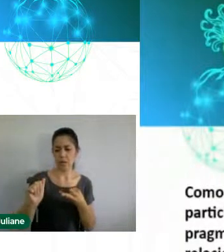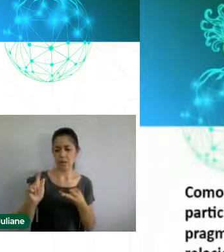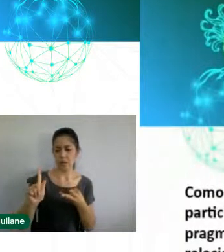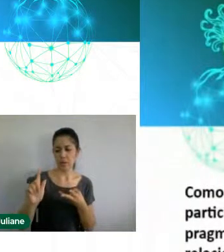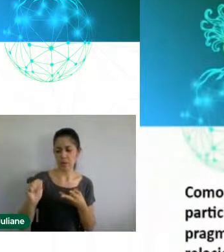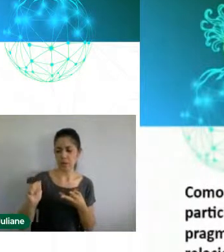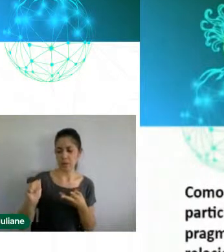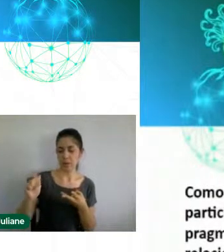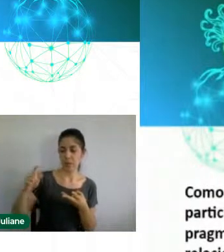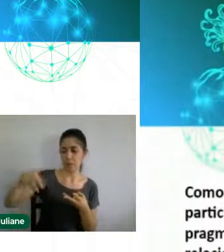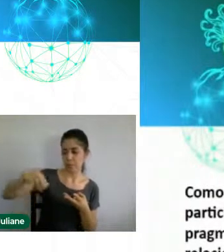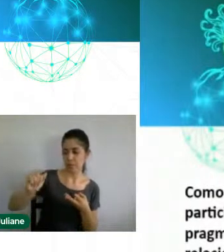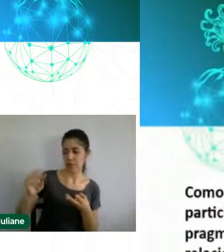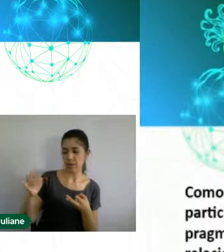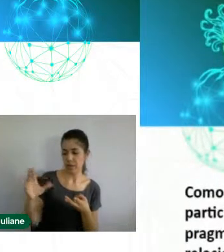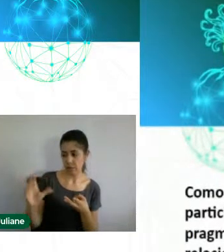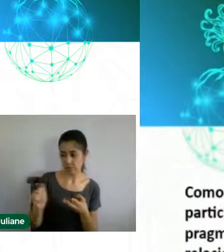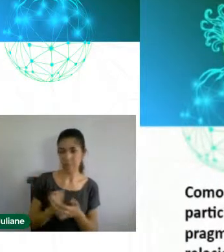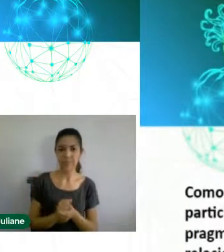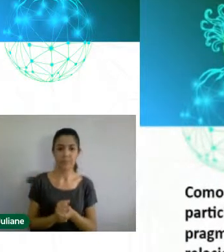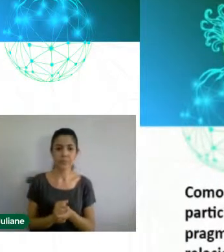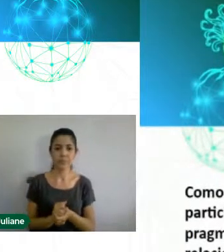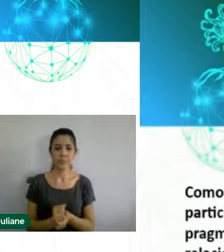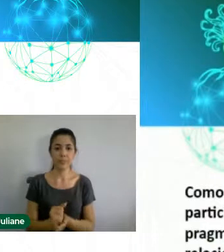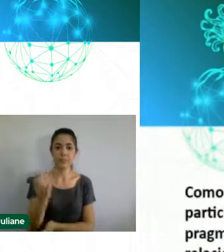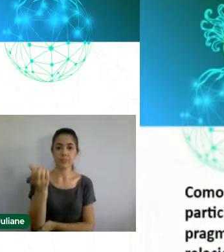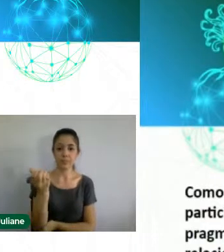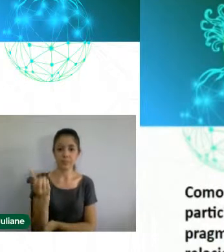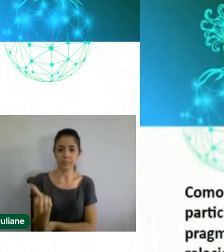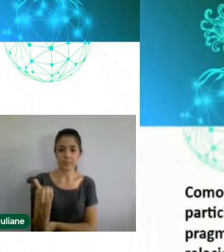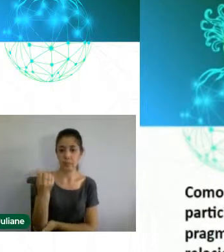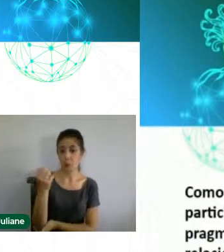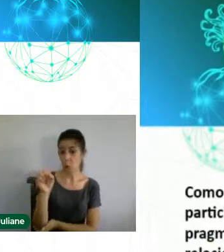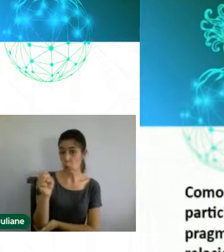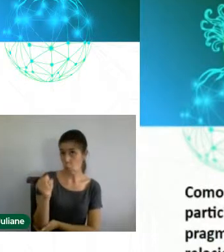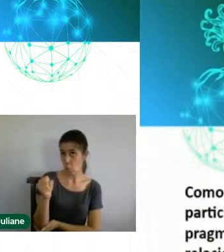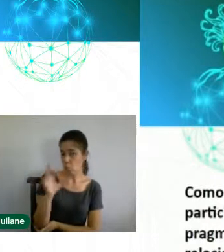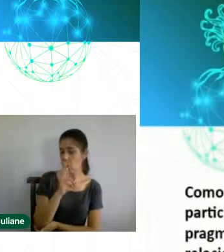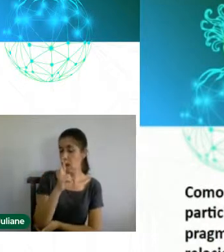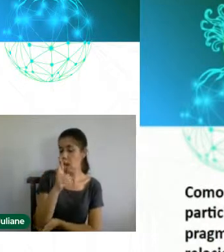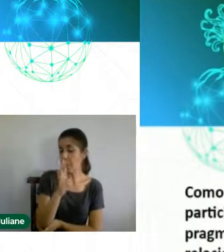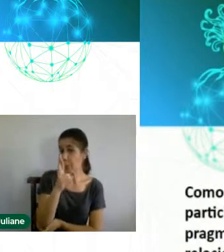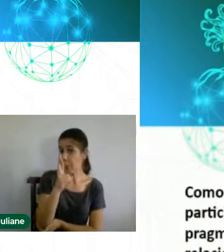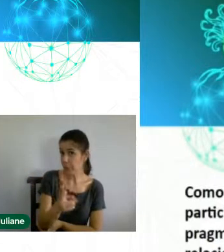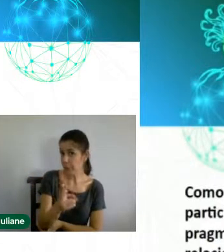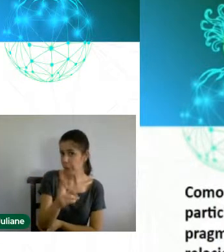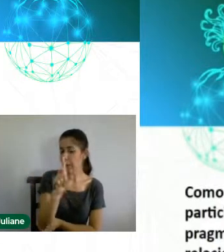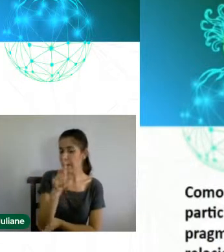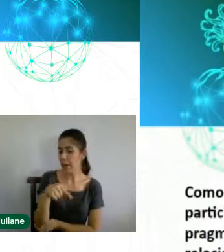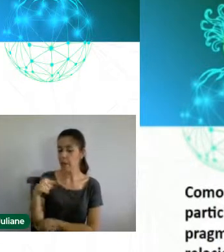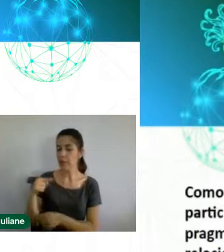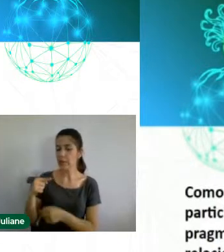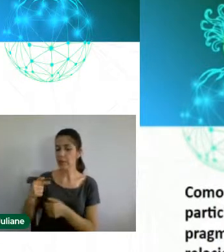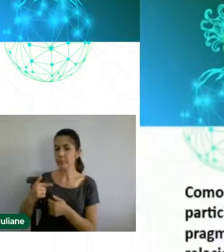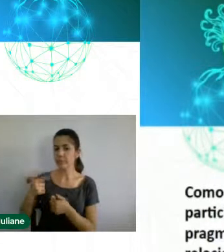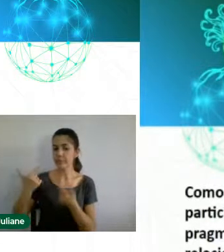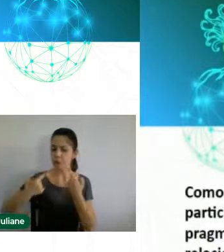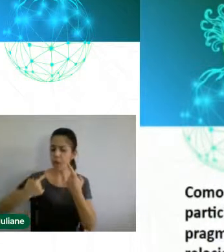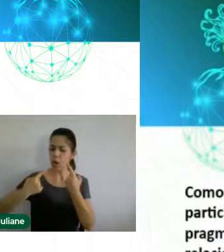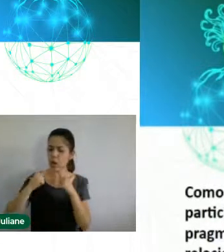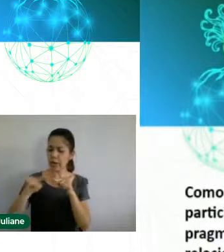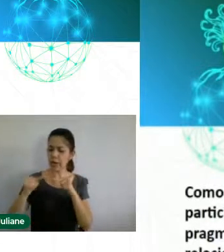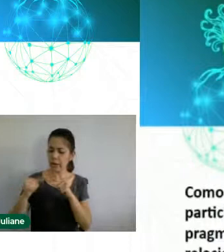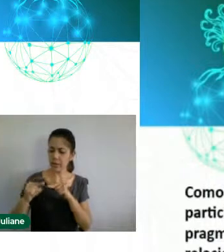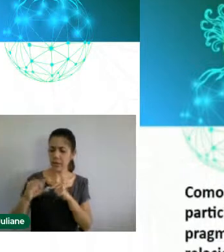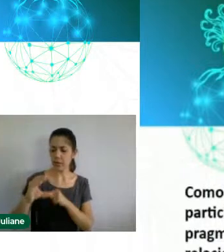macro-tendência crítica, com ênfase nos processos sociais da educação ambiental para a